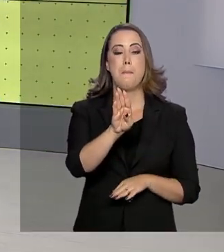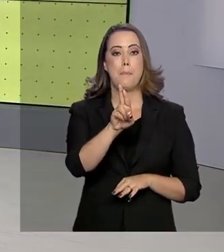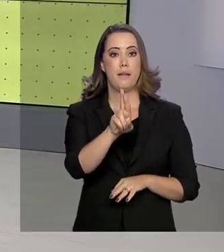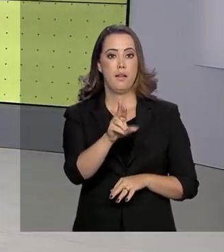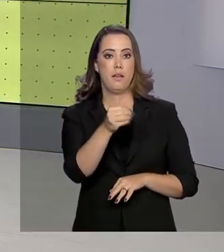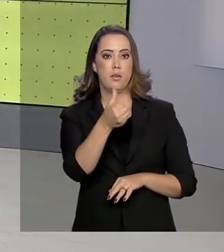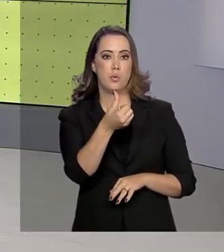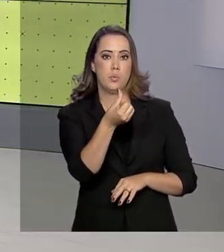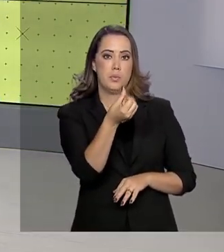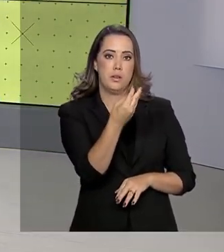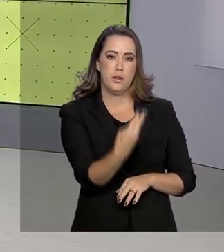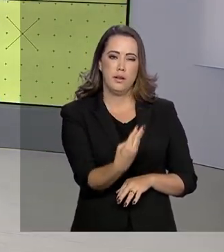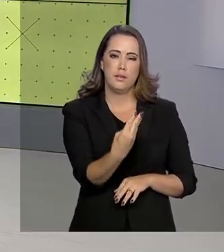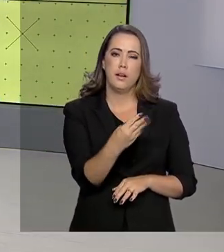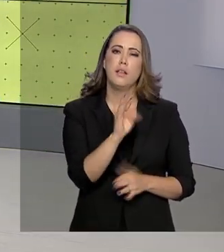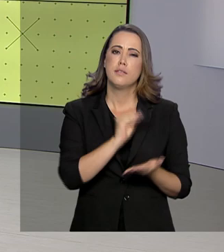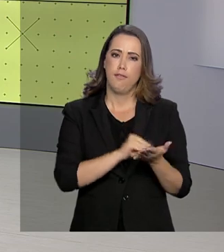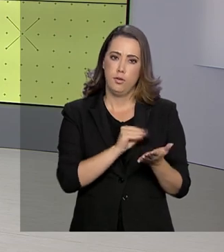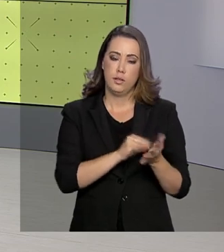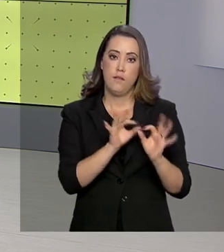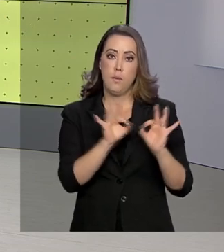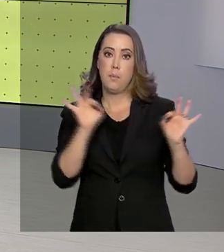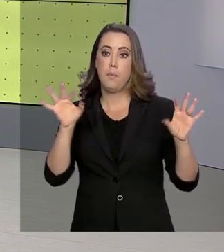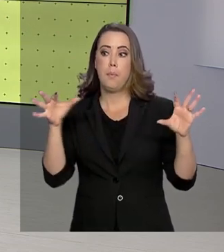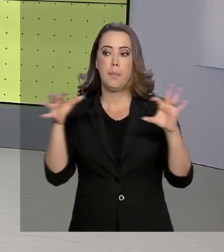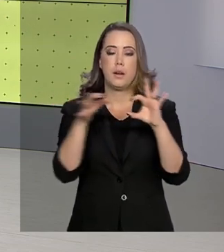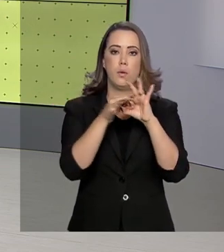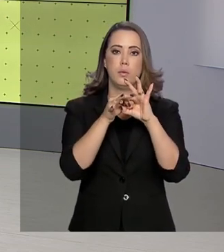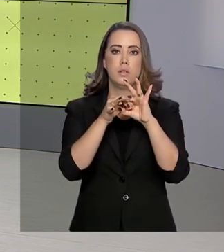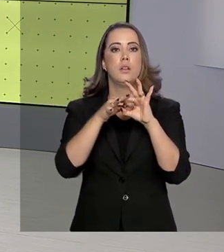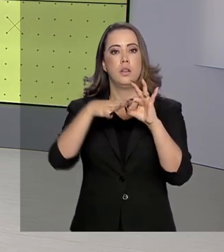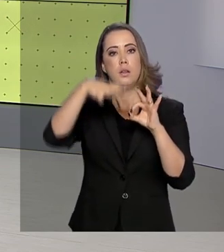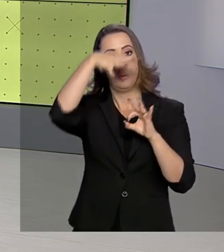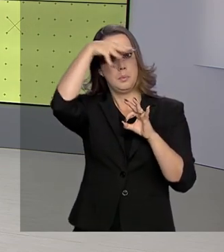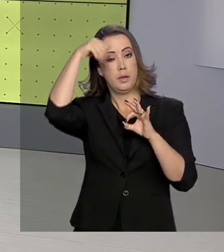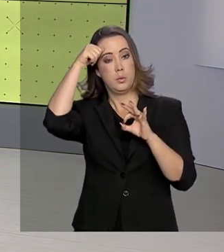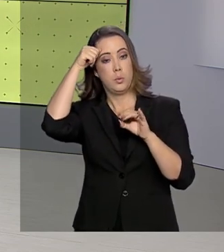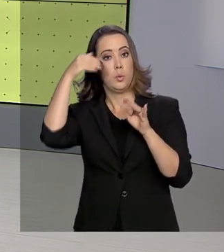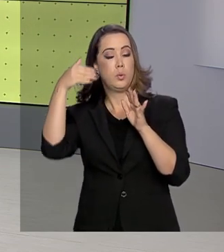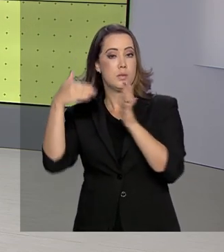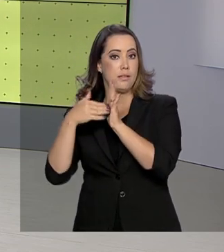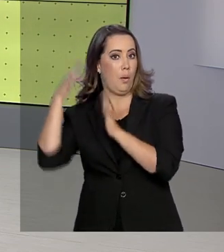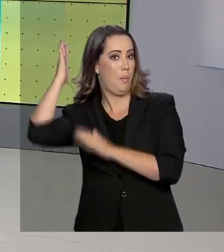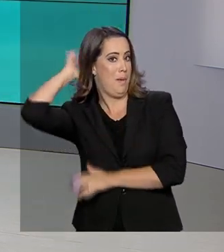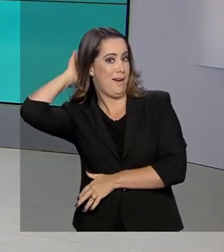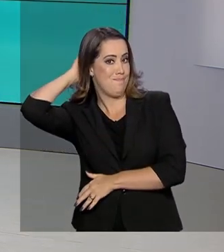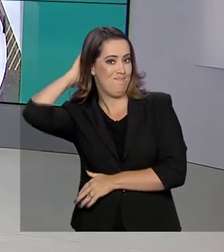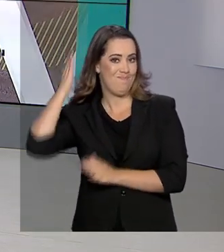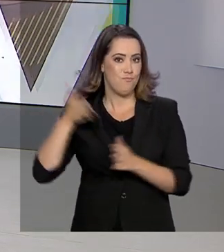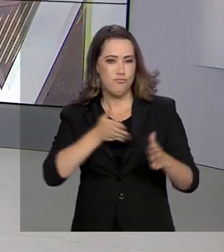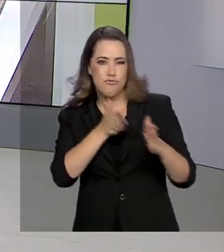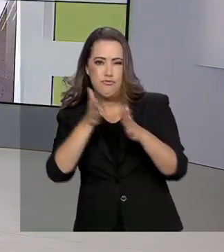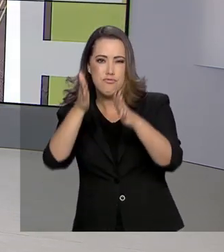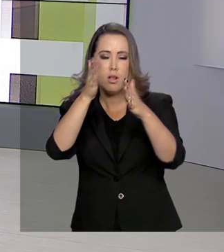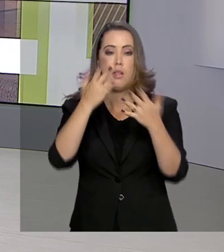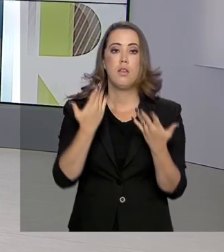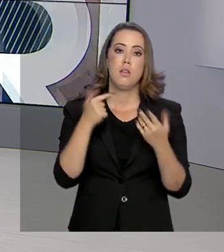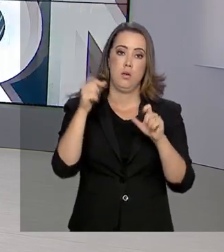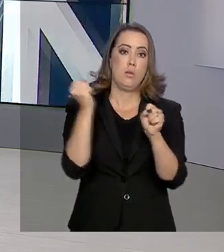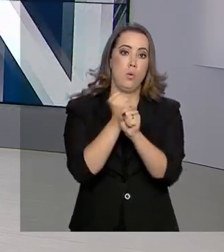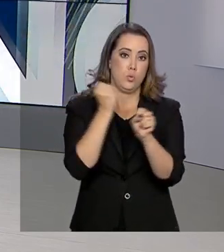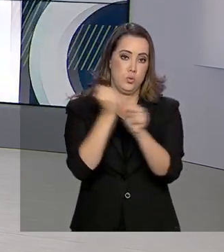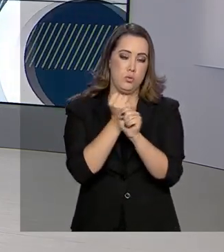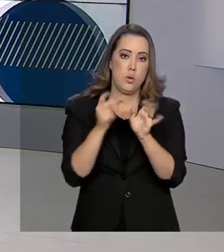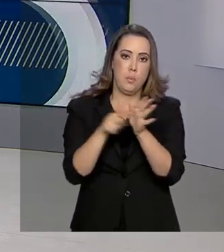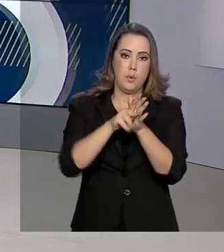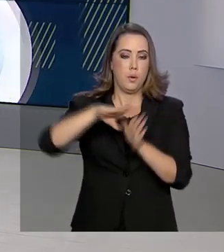que faltava para interligar os estados de Mato Grosso e Pará. A obra de pavimentação na rodovia foi feita pelo Exército e pelo